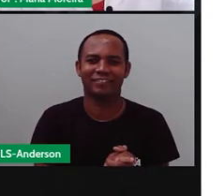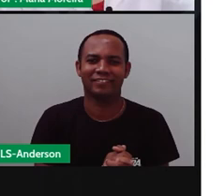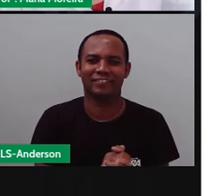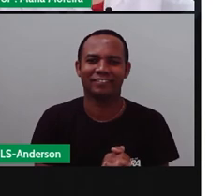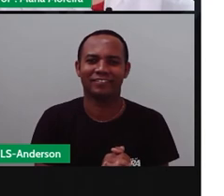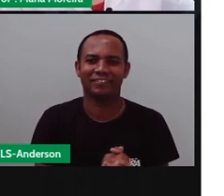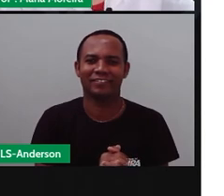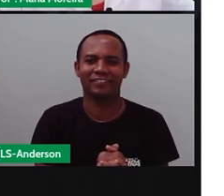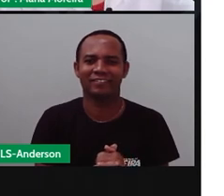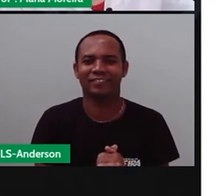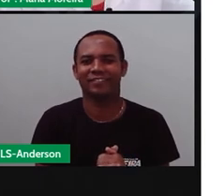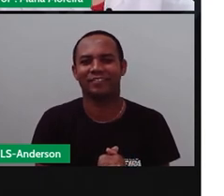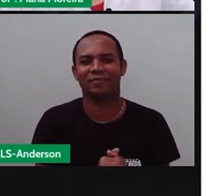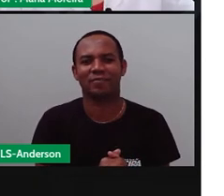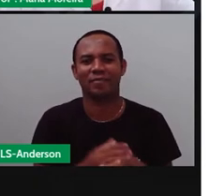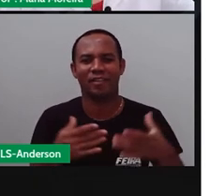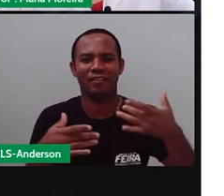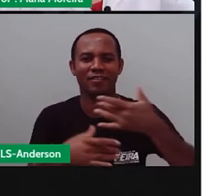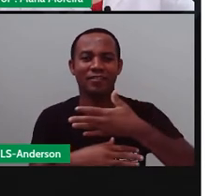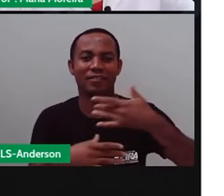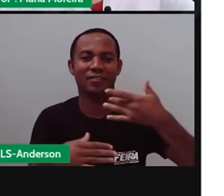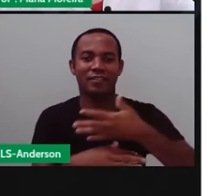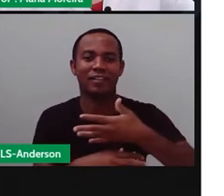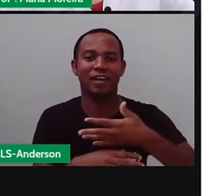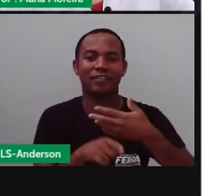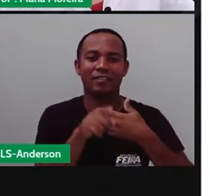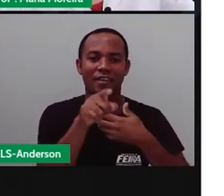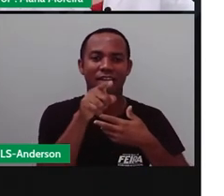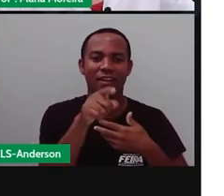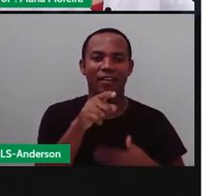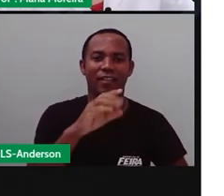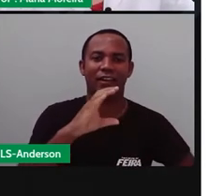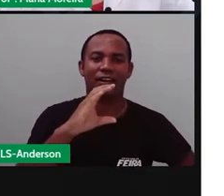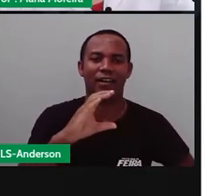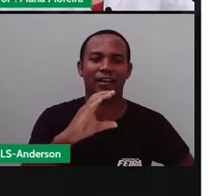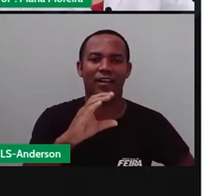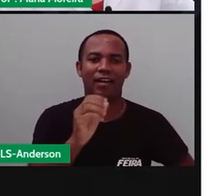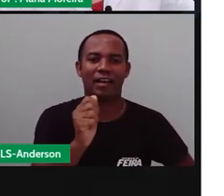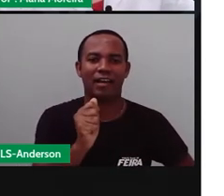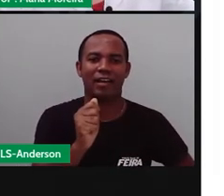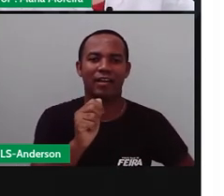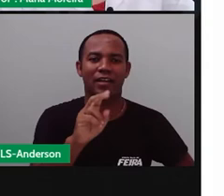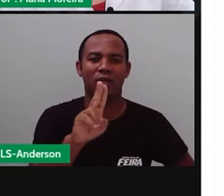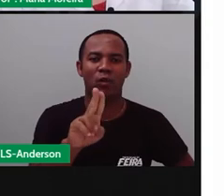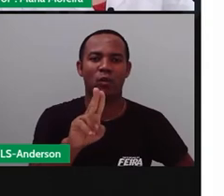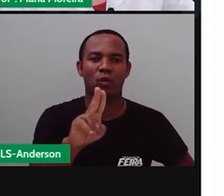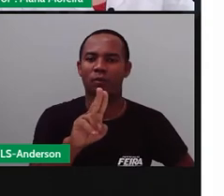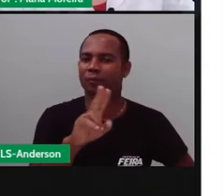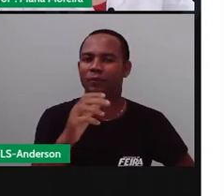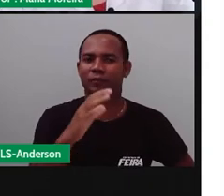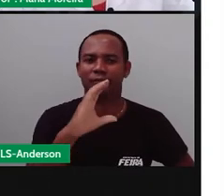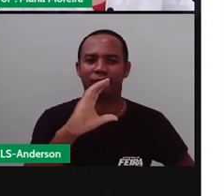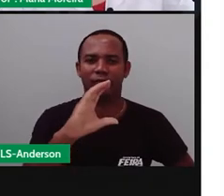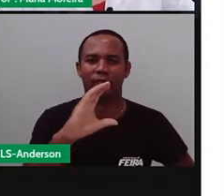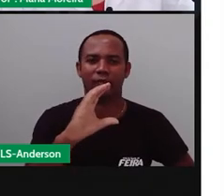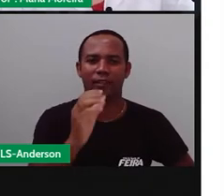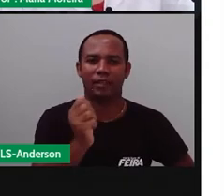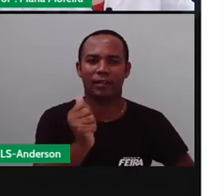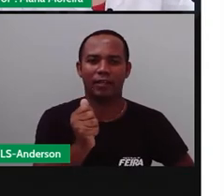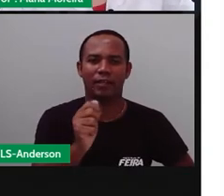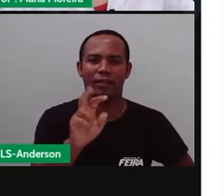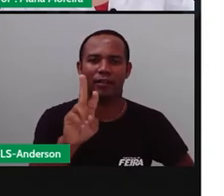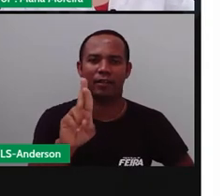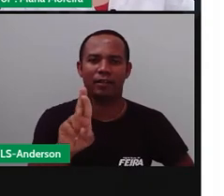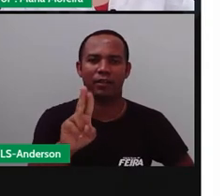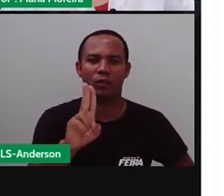A cidade de Caruaru e Campina Grande, no estado de Pernambuco, são famosas pelas enormes festas